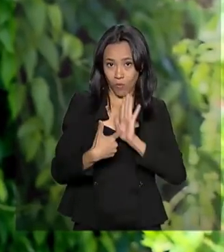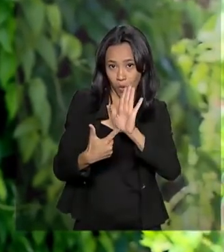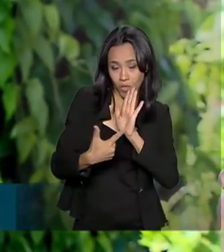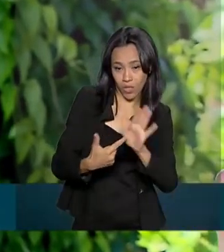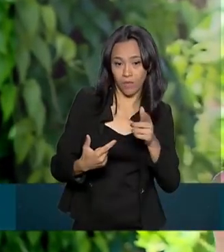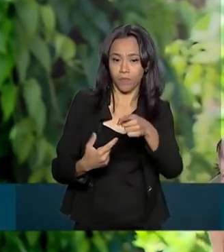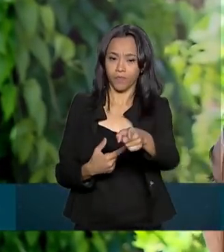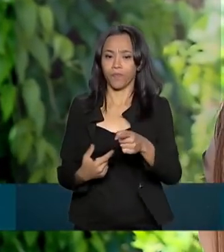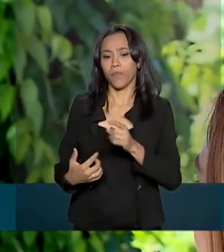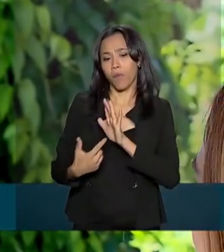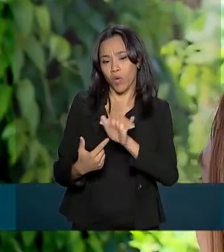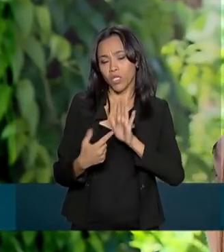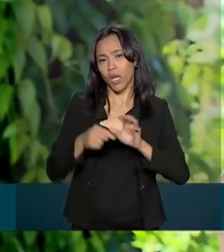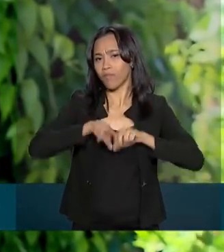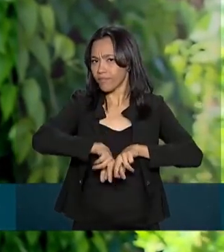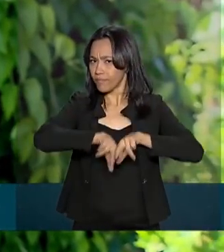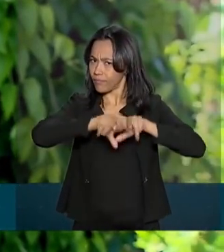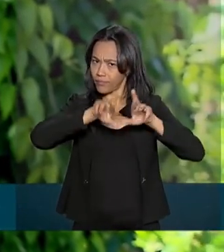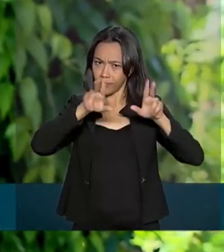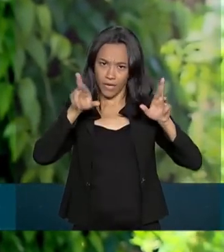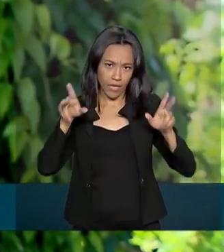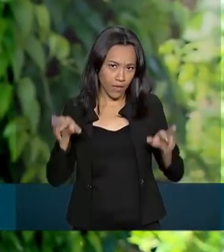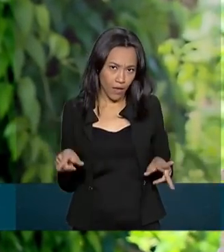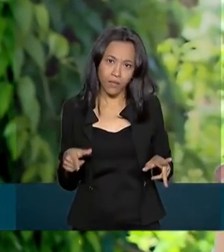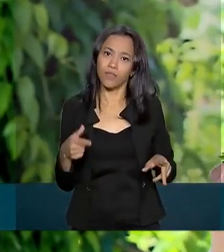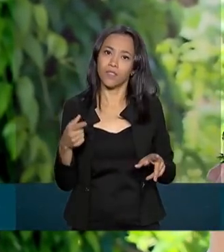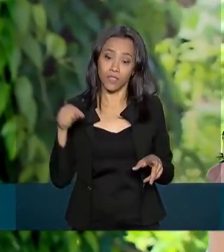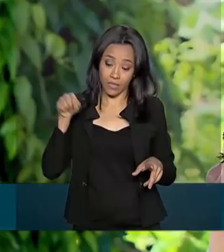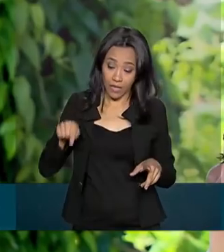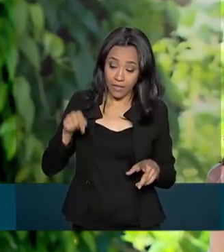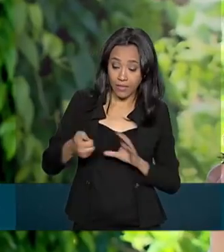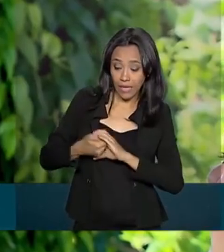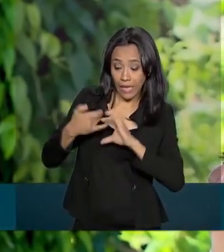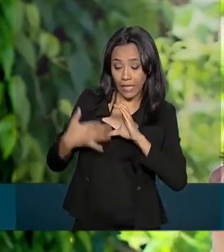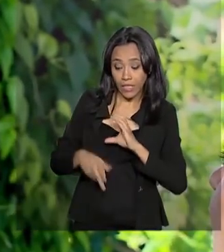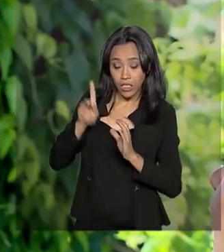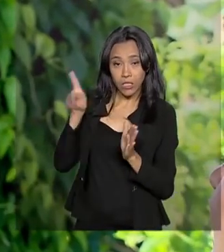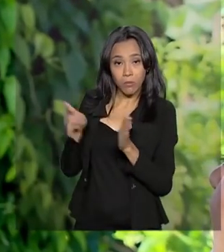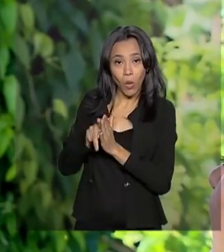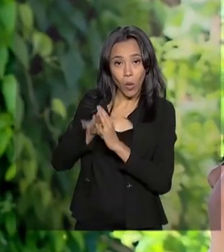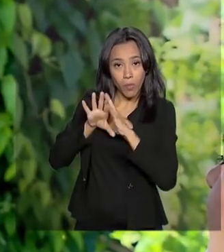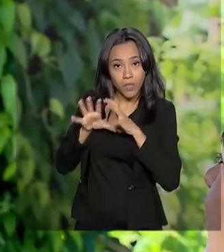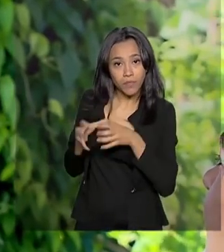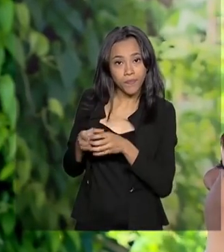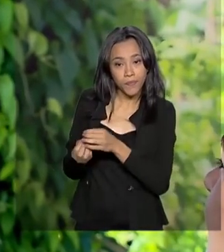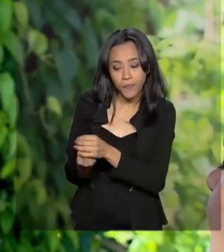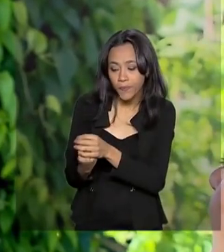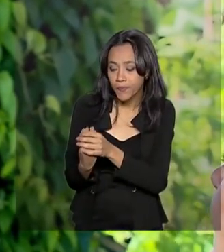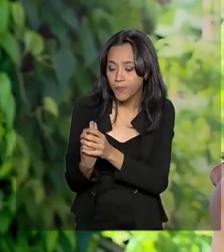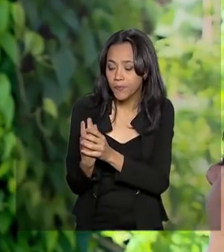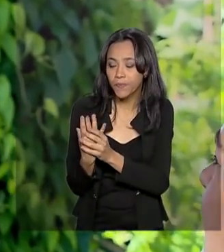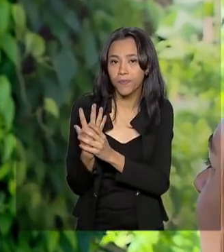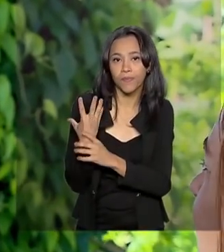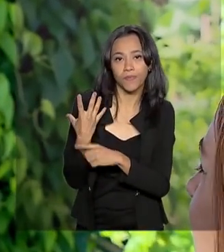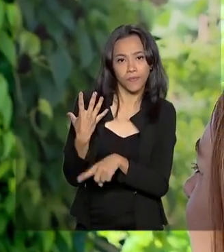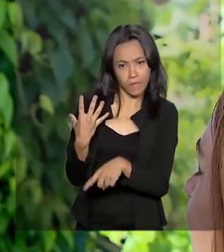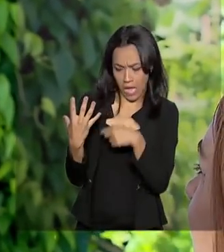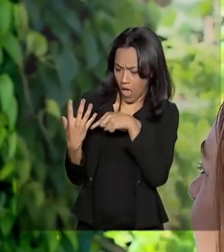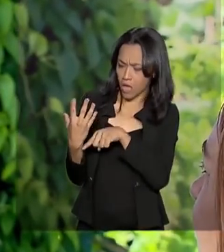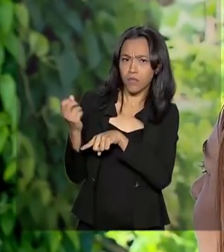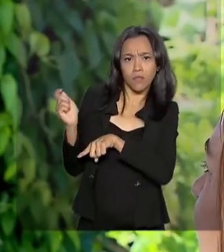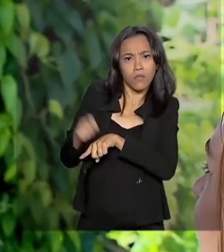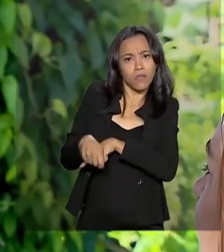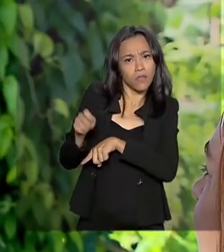uma opção de diversificação para o produtor em função dessas características de rusticidade, de diferentes tipos de produtos que podem ser